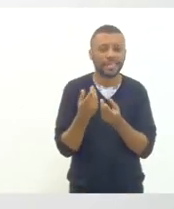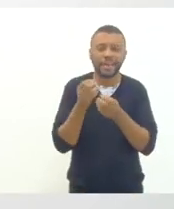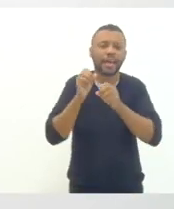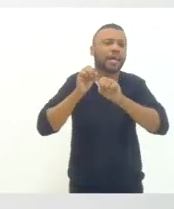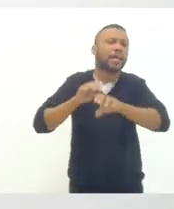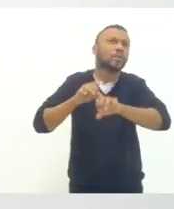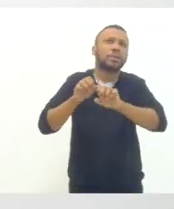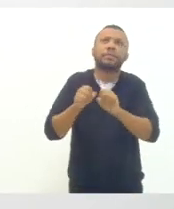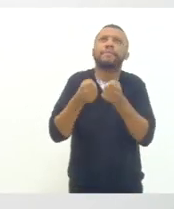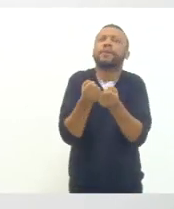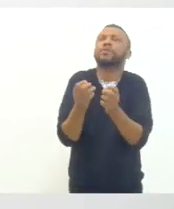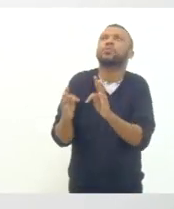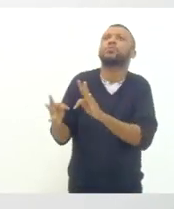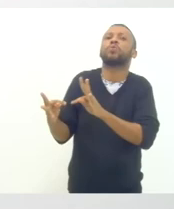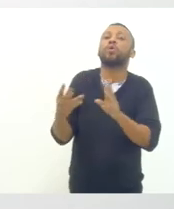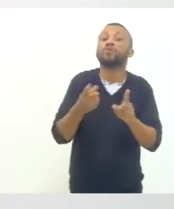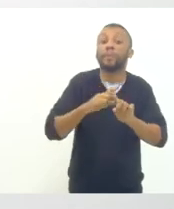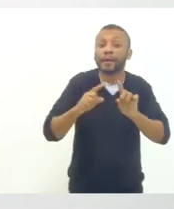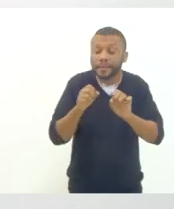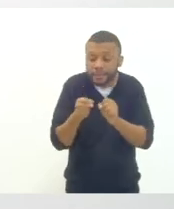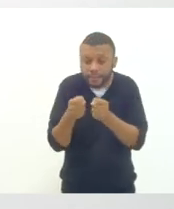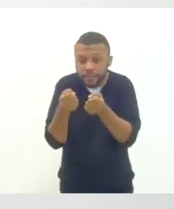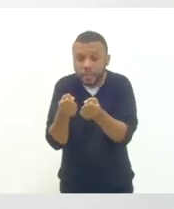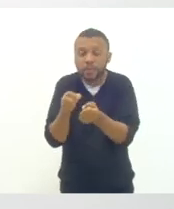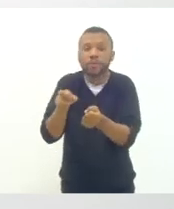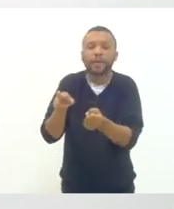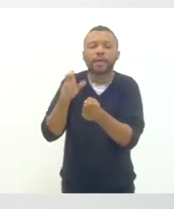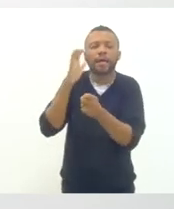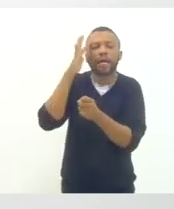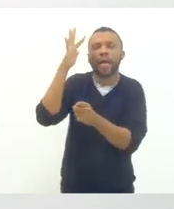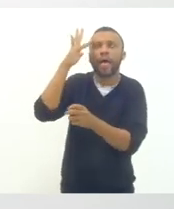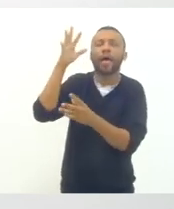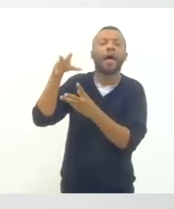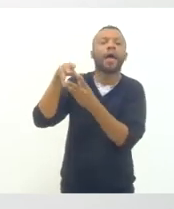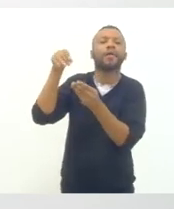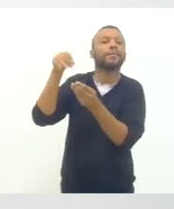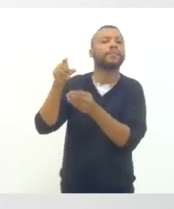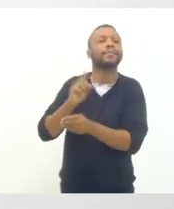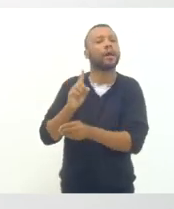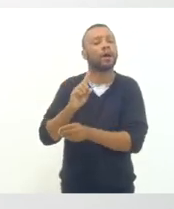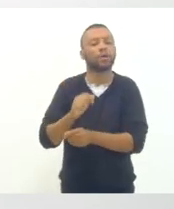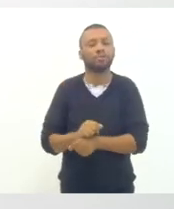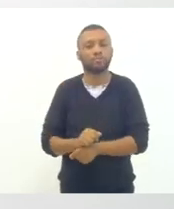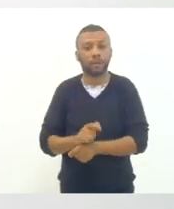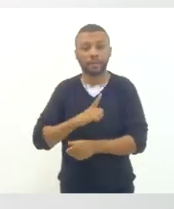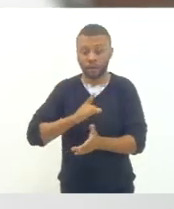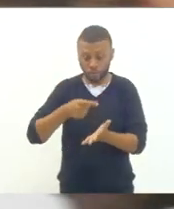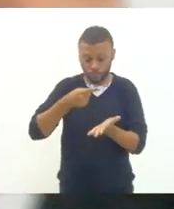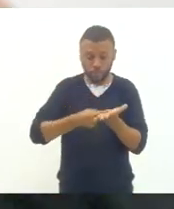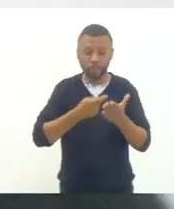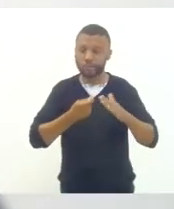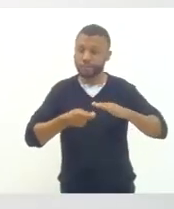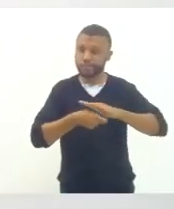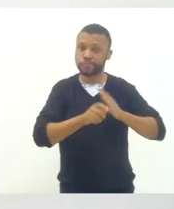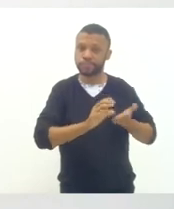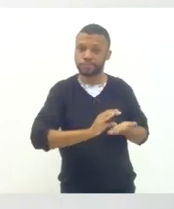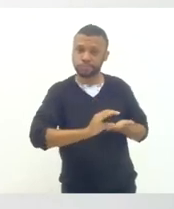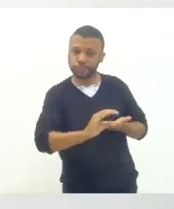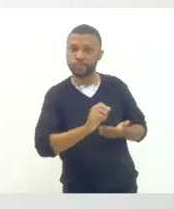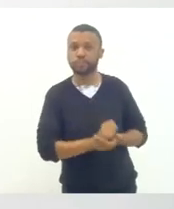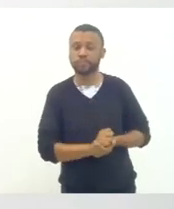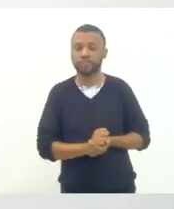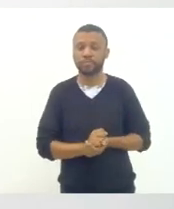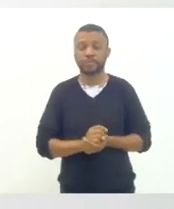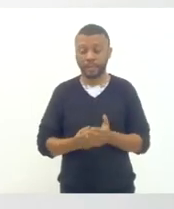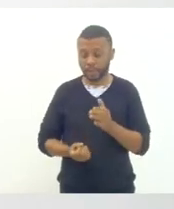mundo defende mas defender a educação não é uma abstração defender a educação é ter compromisso com o seu financiamento é ter compromisso com a consolidação de